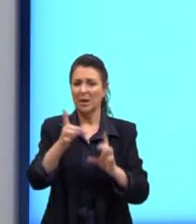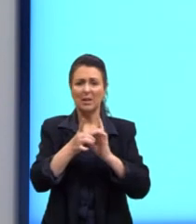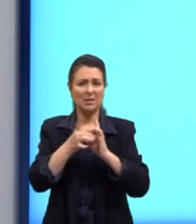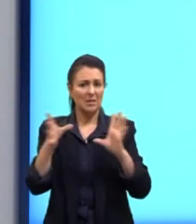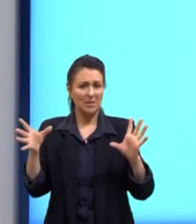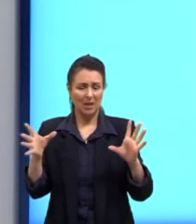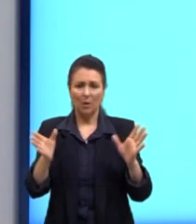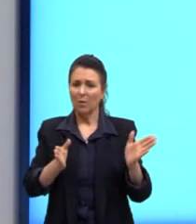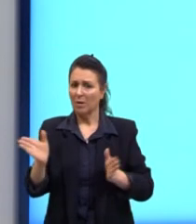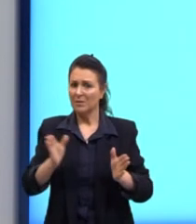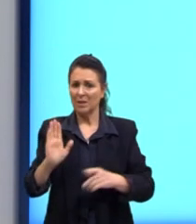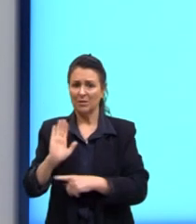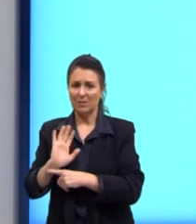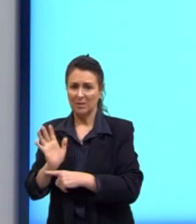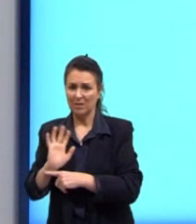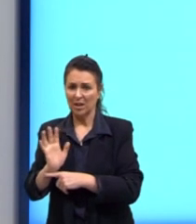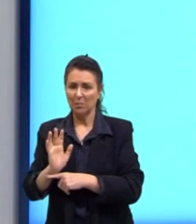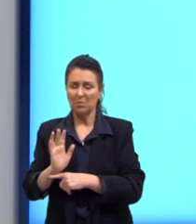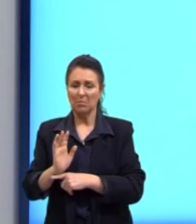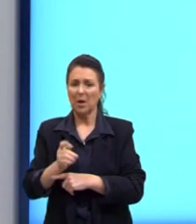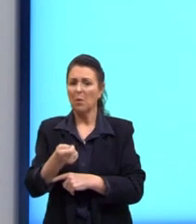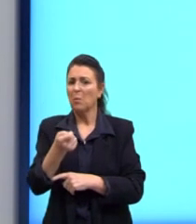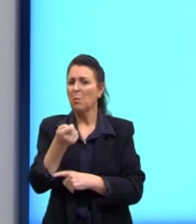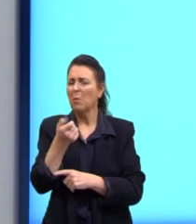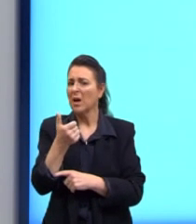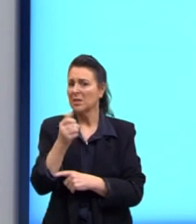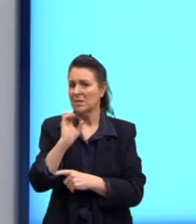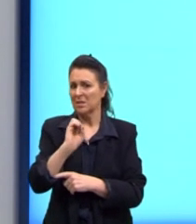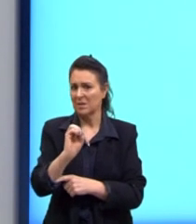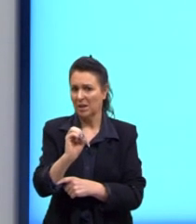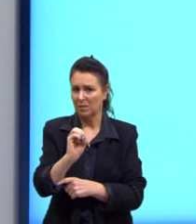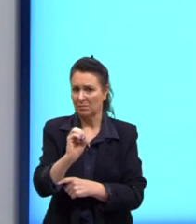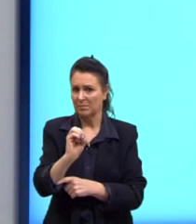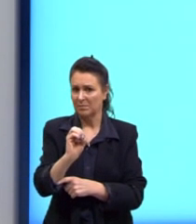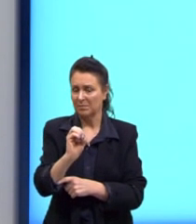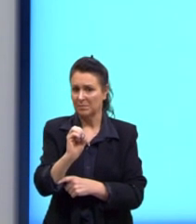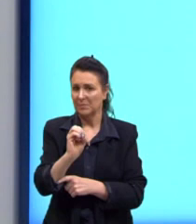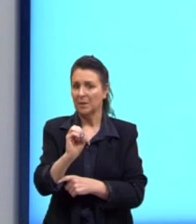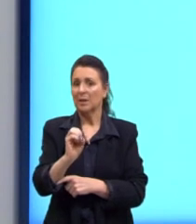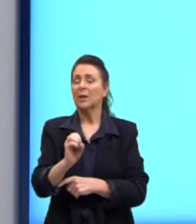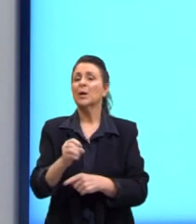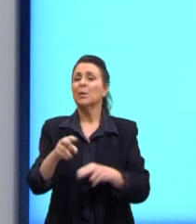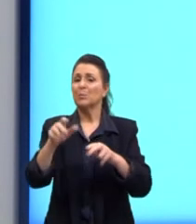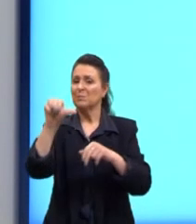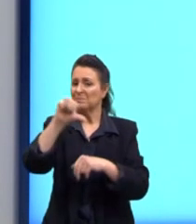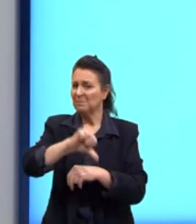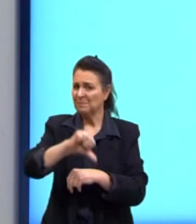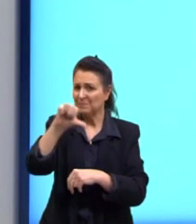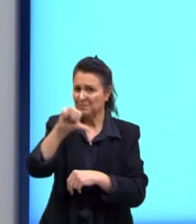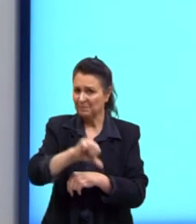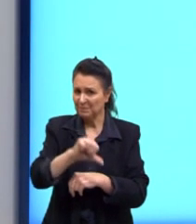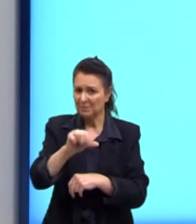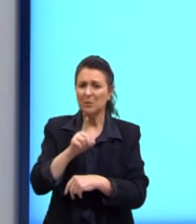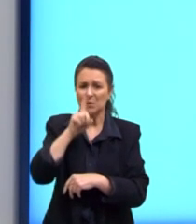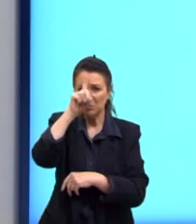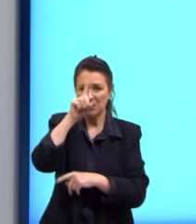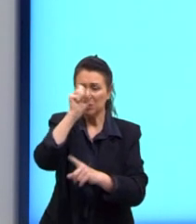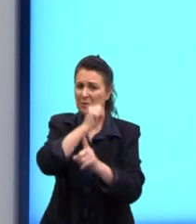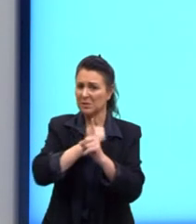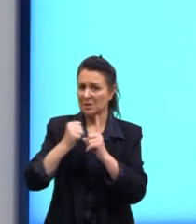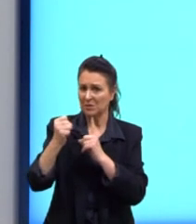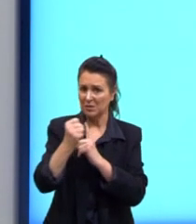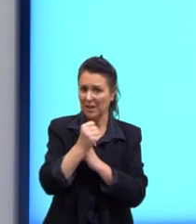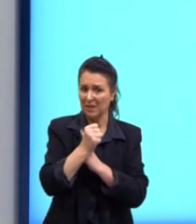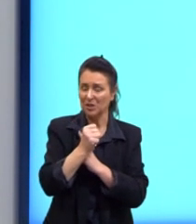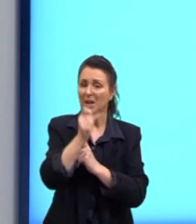do acesso ao cinema é praticamente nula, o que agrava a situação de vulnerabilidade social desses